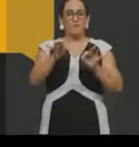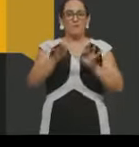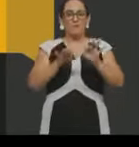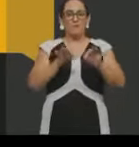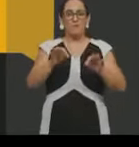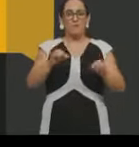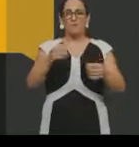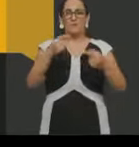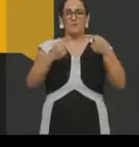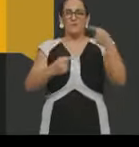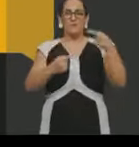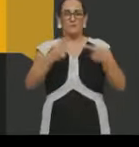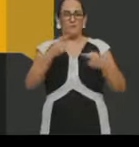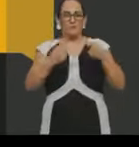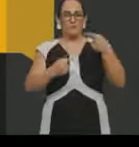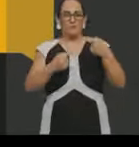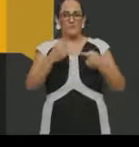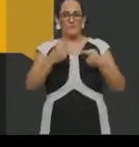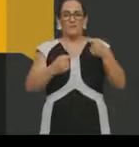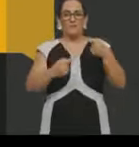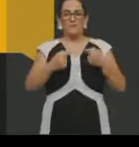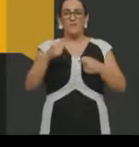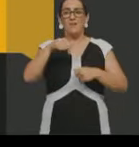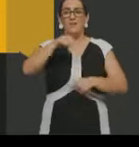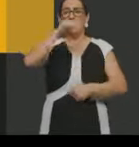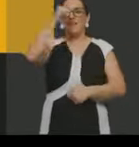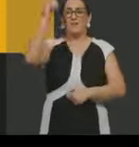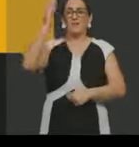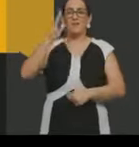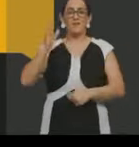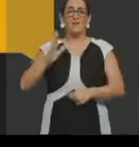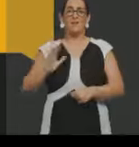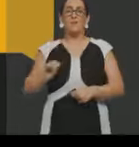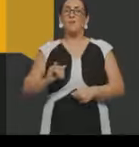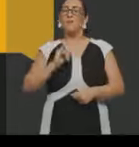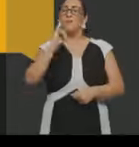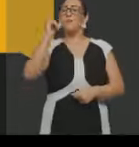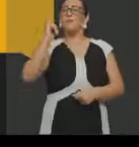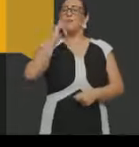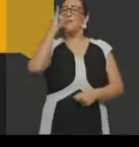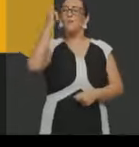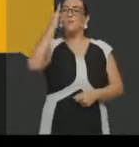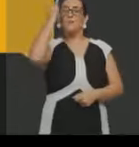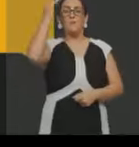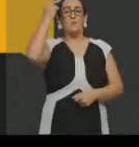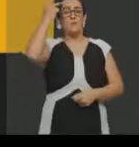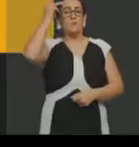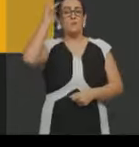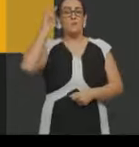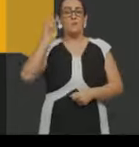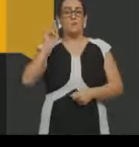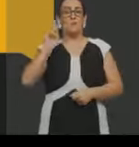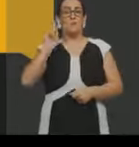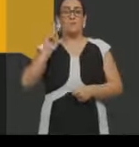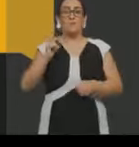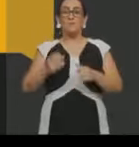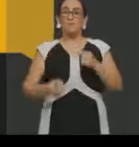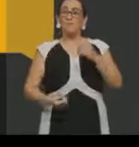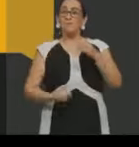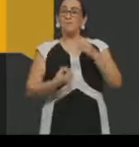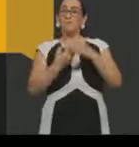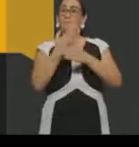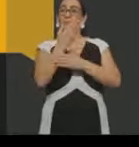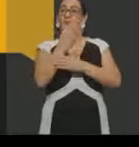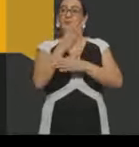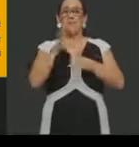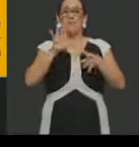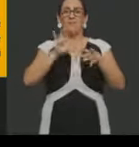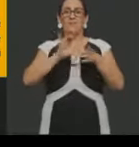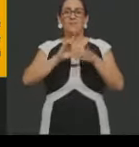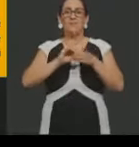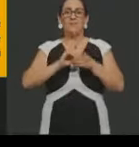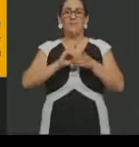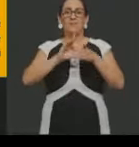sindical no Brasil, a importância dessa organização para a consolidação da democracia brasileira.